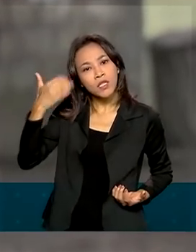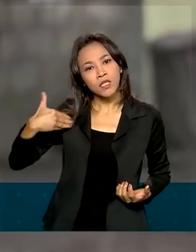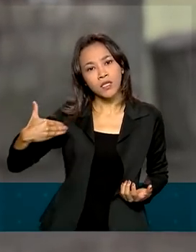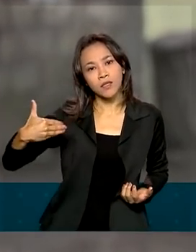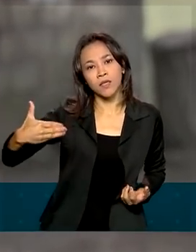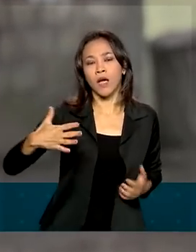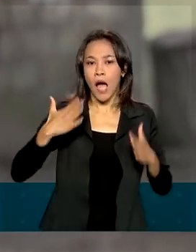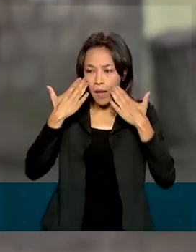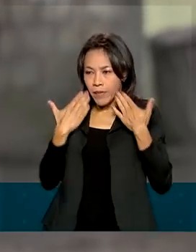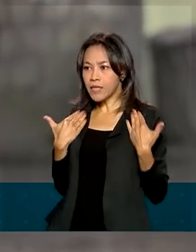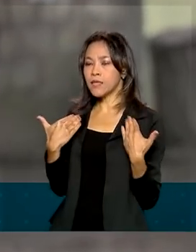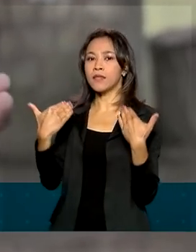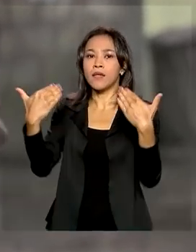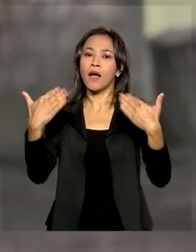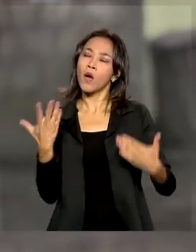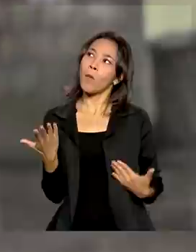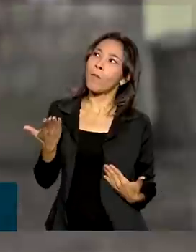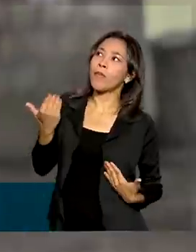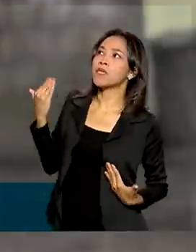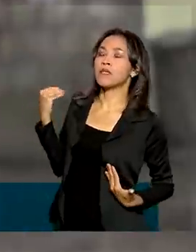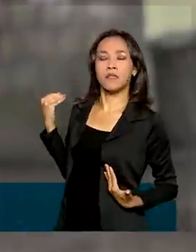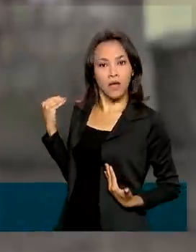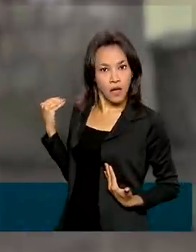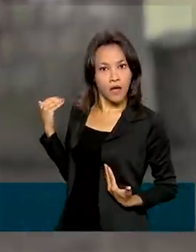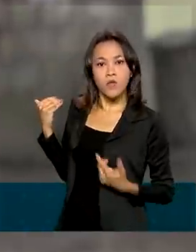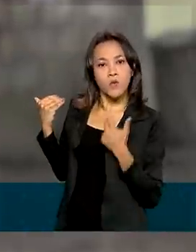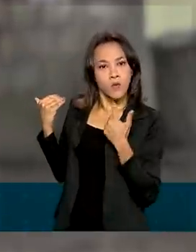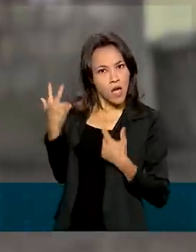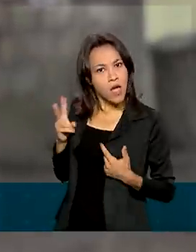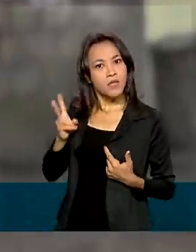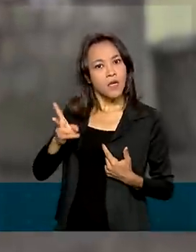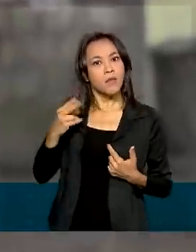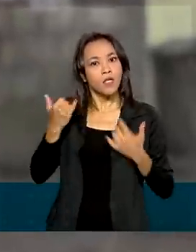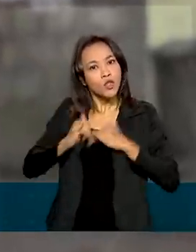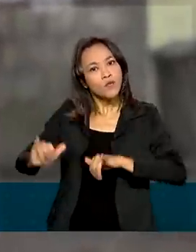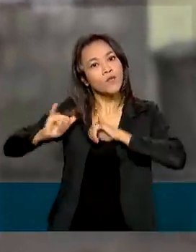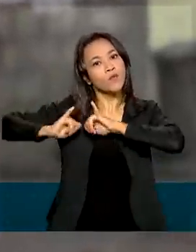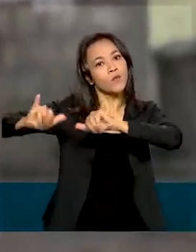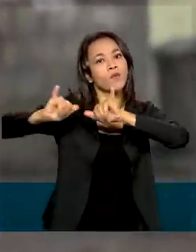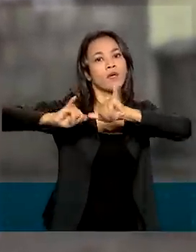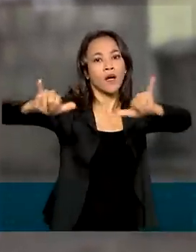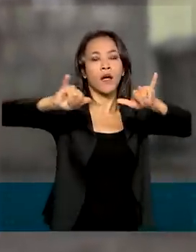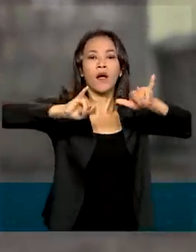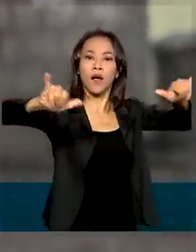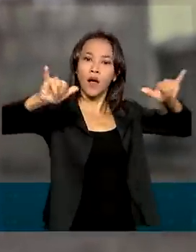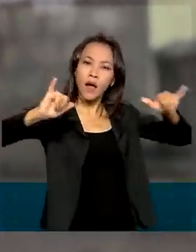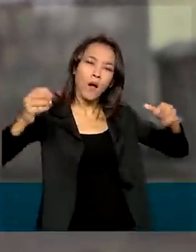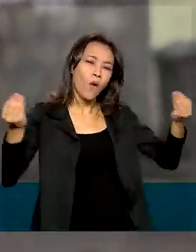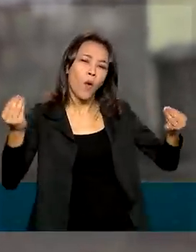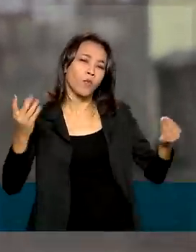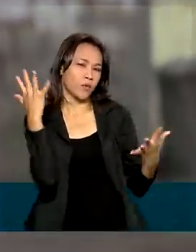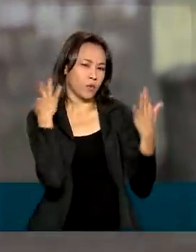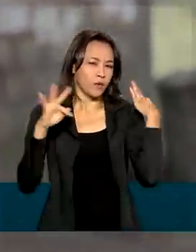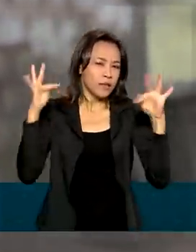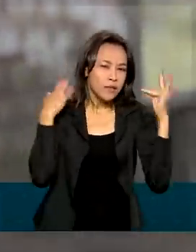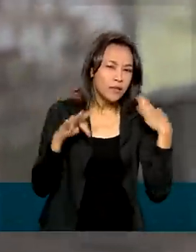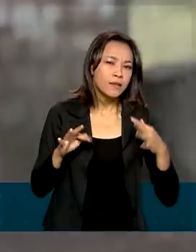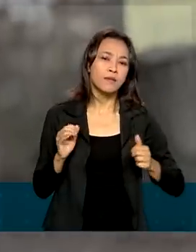o nosso passado é sempre divulgado através do turismo e através